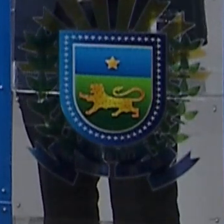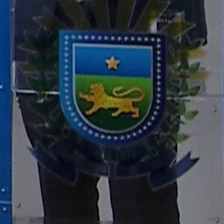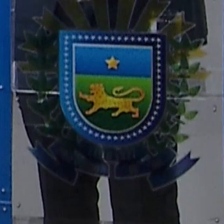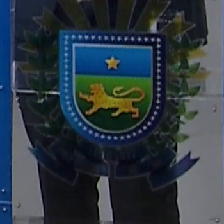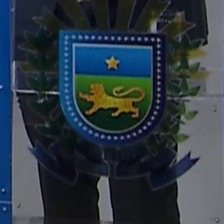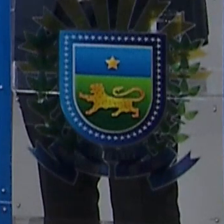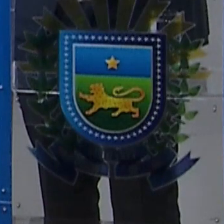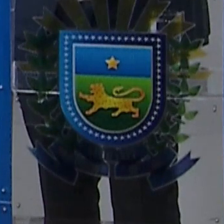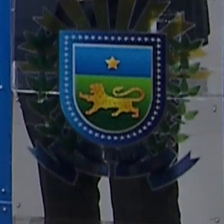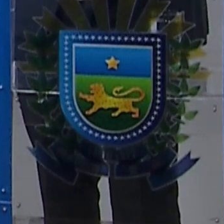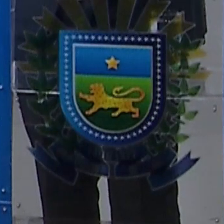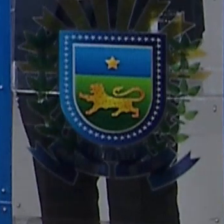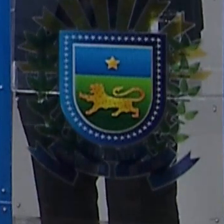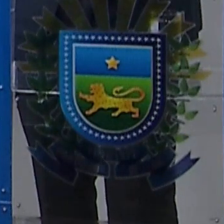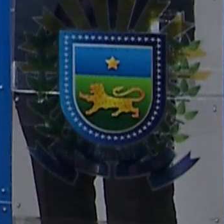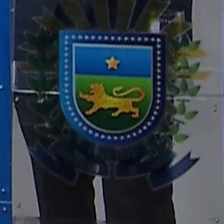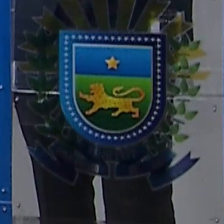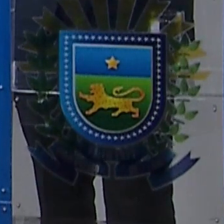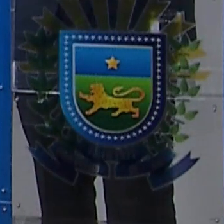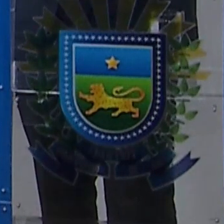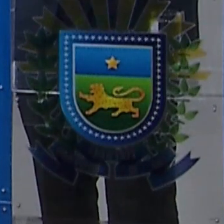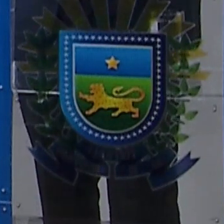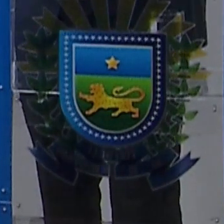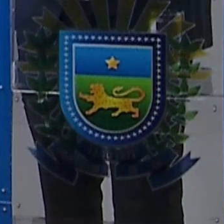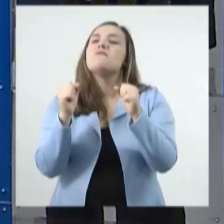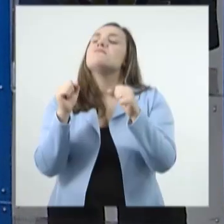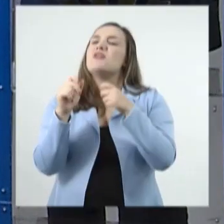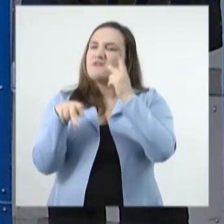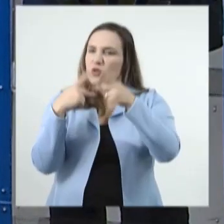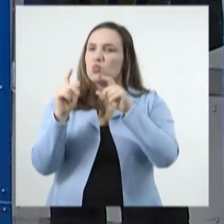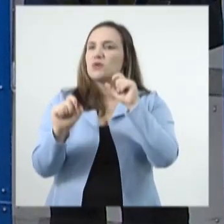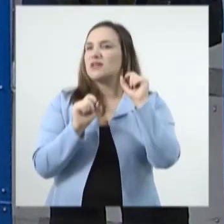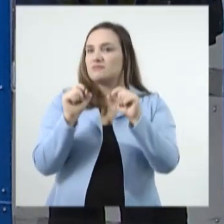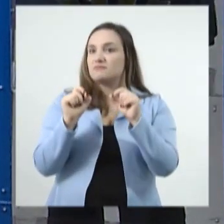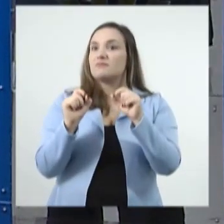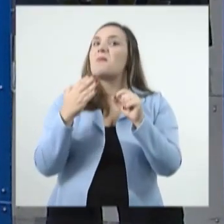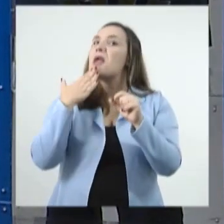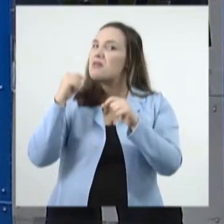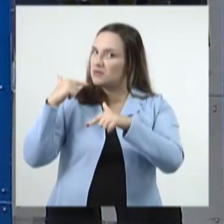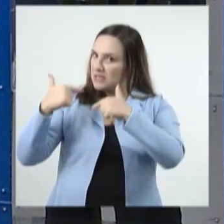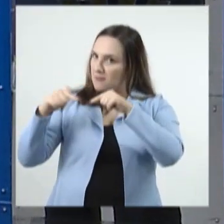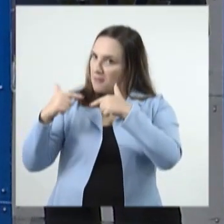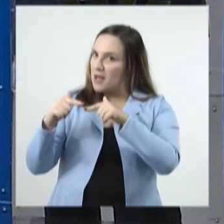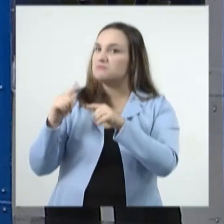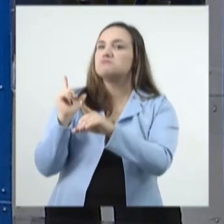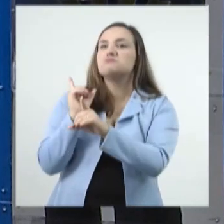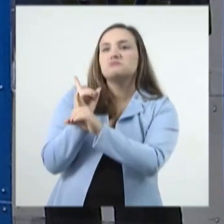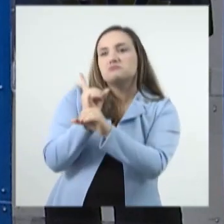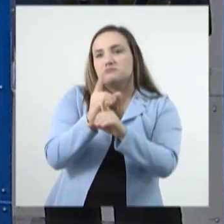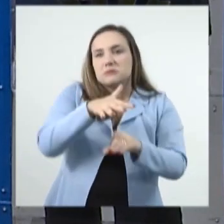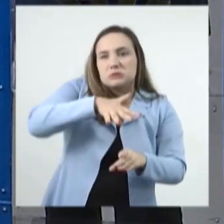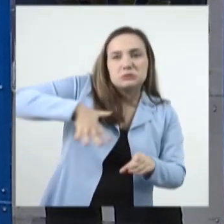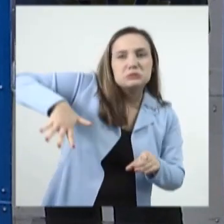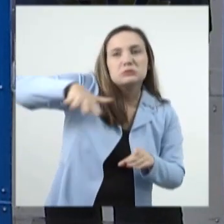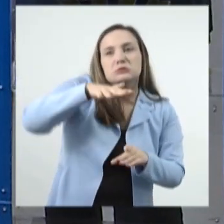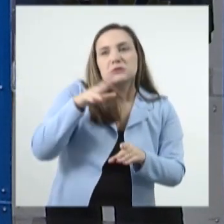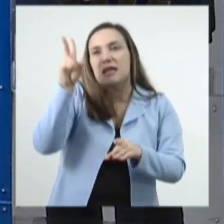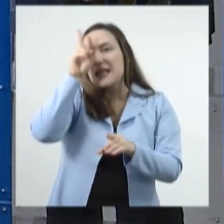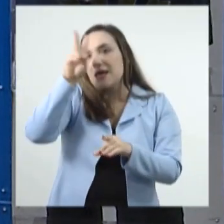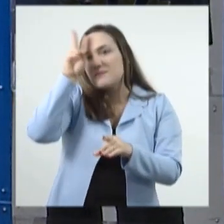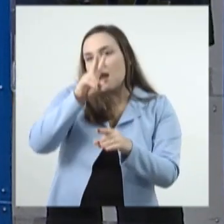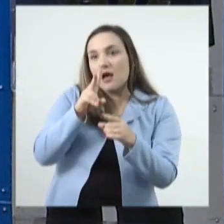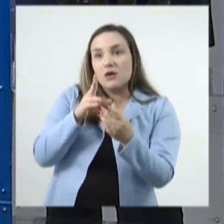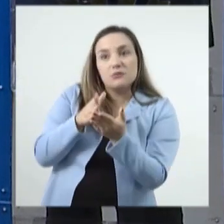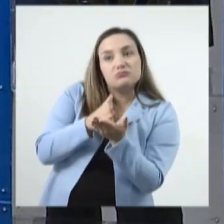governador, deve proporcionar um salto na prestação do serviço ao cidadão sul-antagrossense. Ele recitou, lhe relembrou a aprovação da lei do